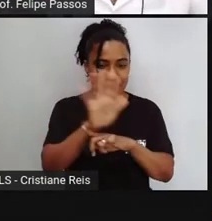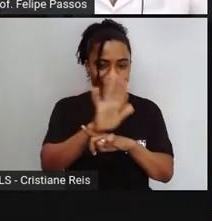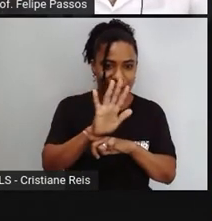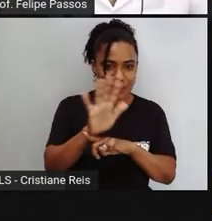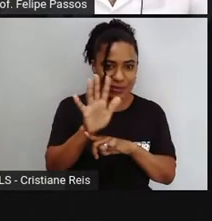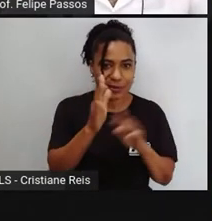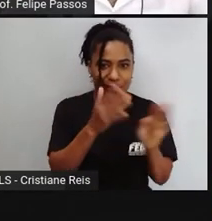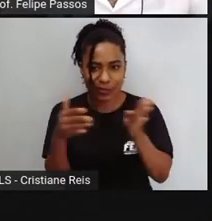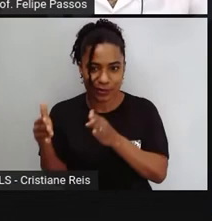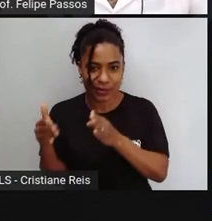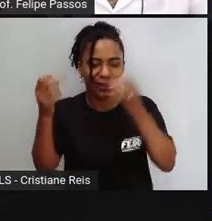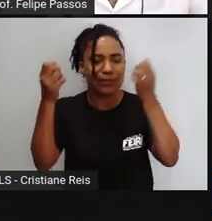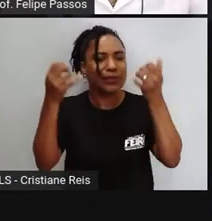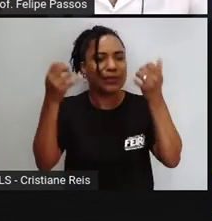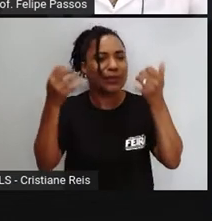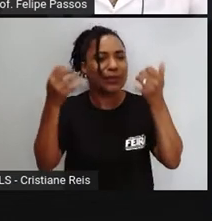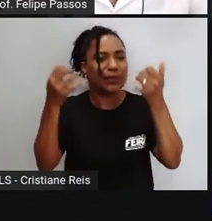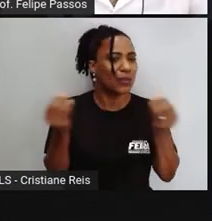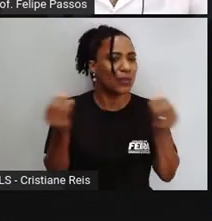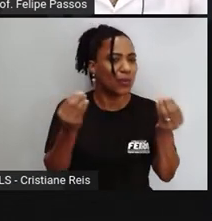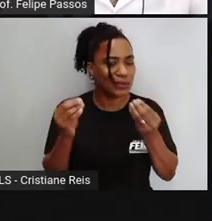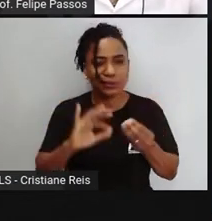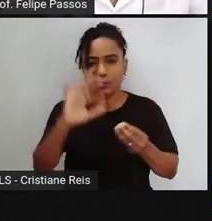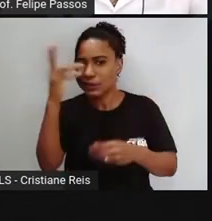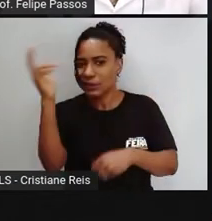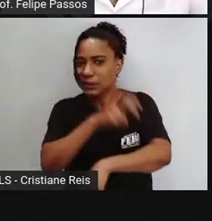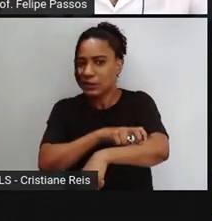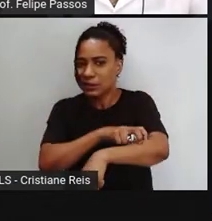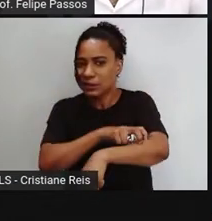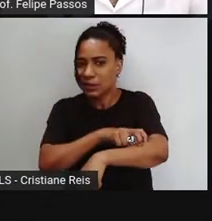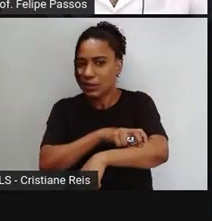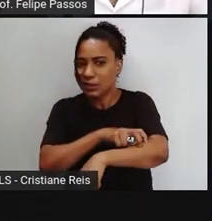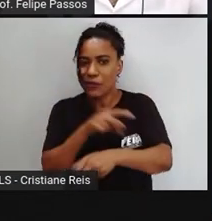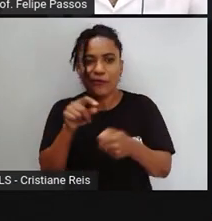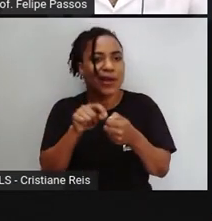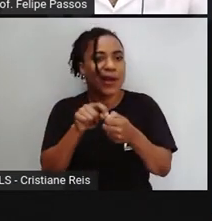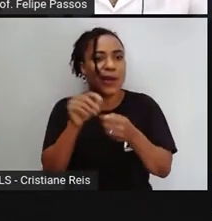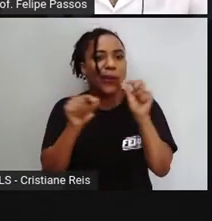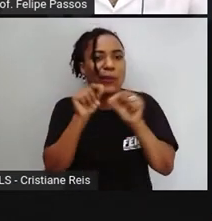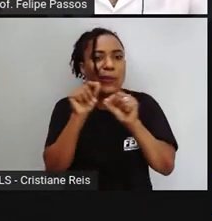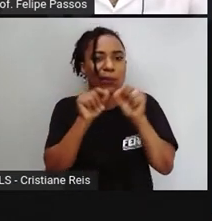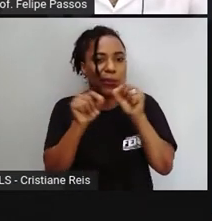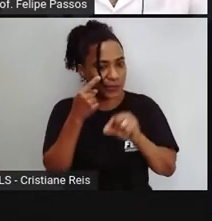explica um pouquinho sobre como proceder em caso de acidentes com animais peçonhentos. Certo?